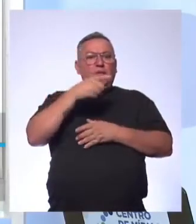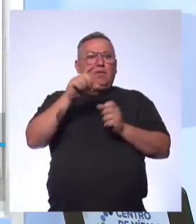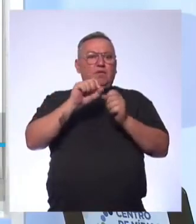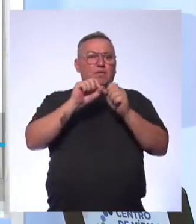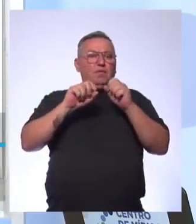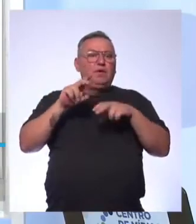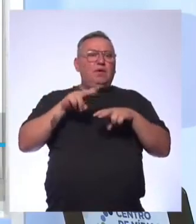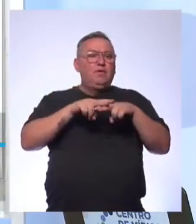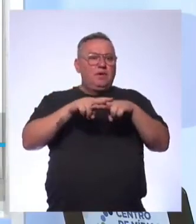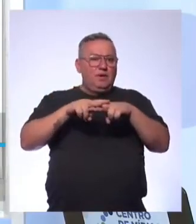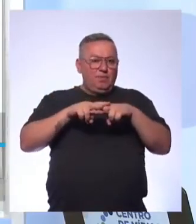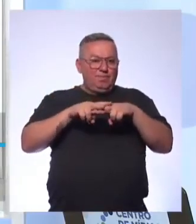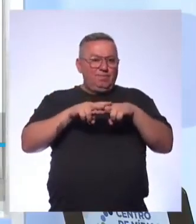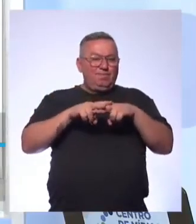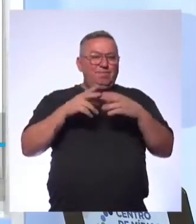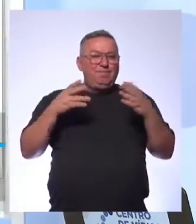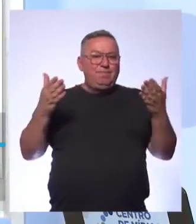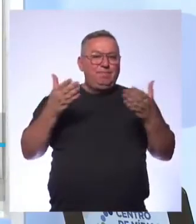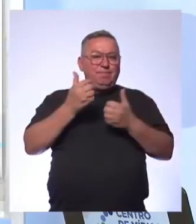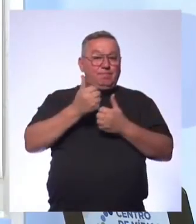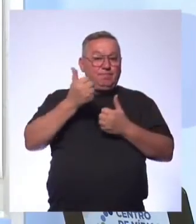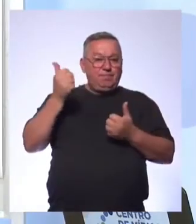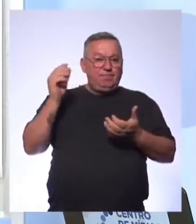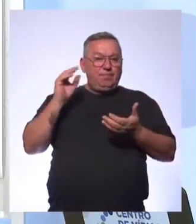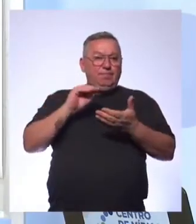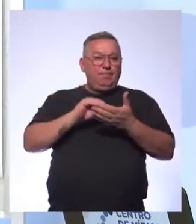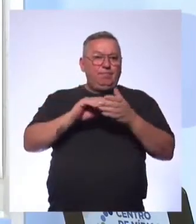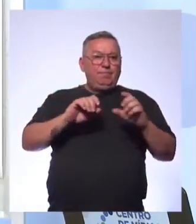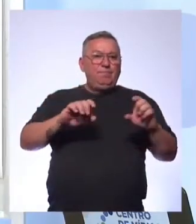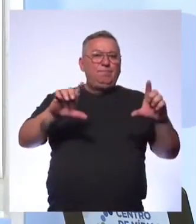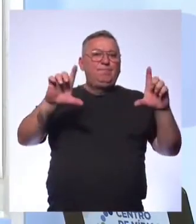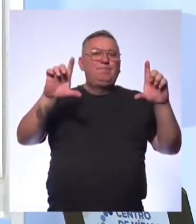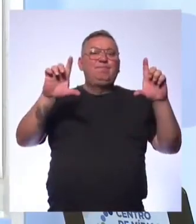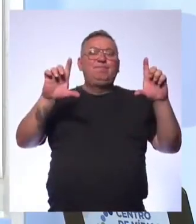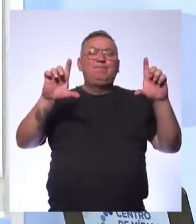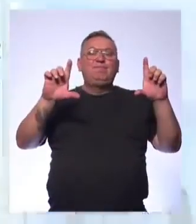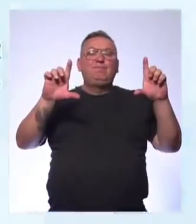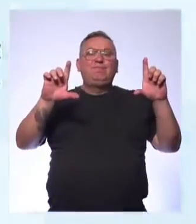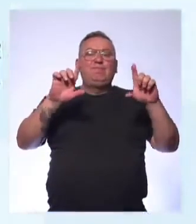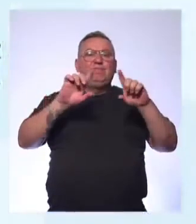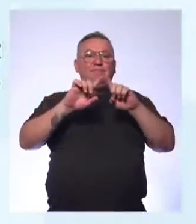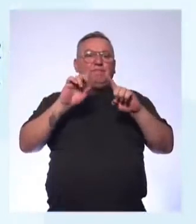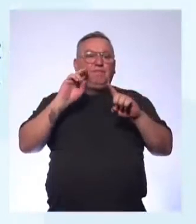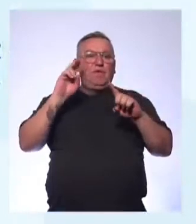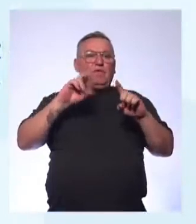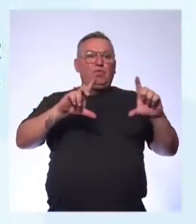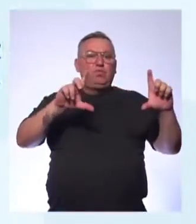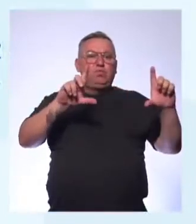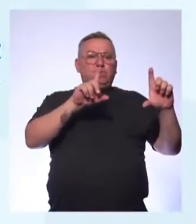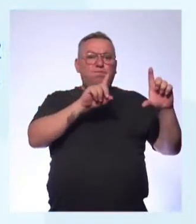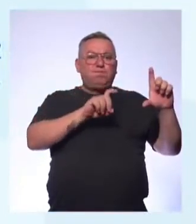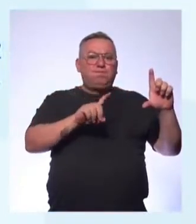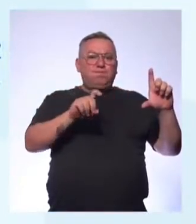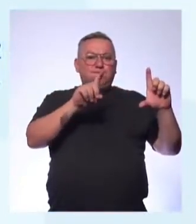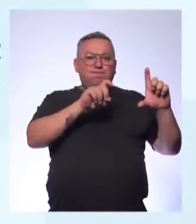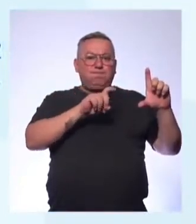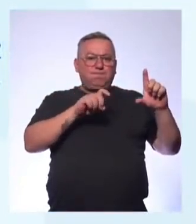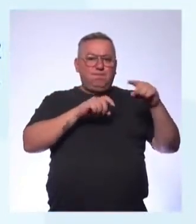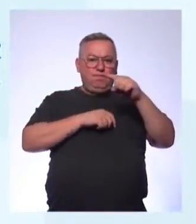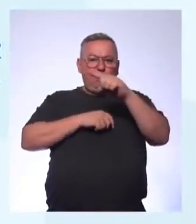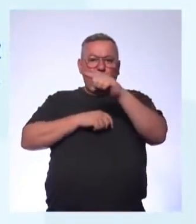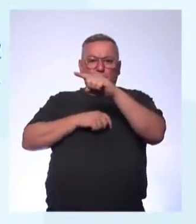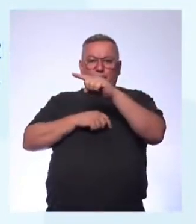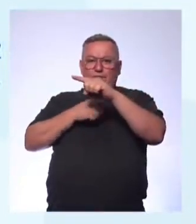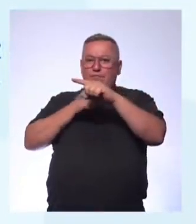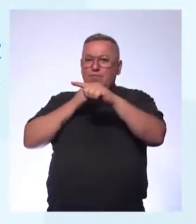pequena revisão Agora o diretor vai colocar ali na tela Mas você já tem o caderno do aluno Para quem ainda não foi buscar